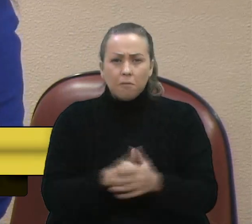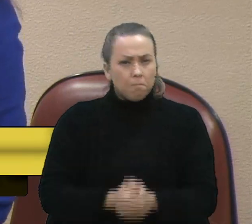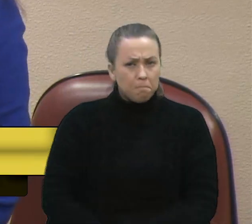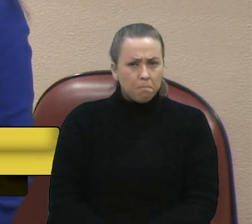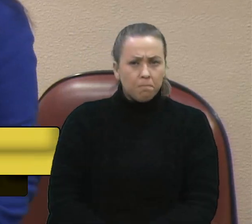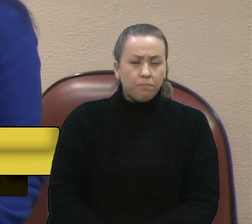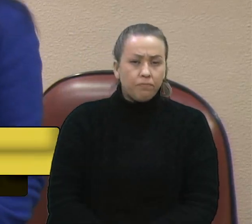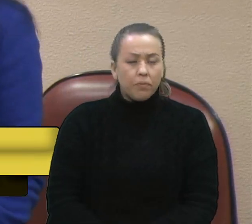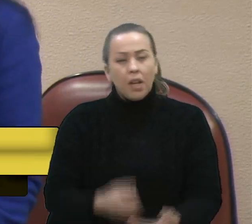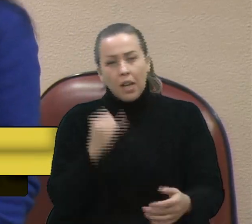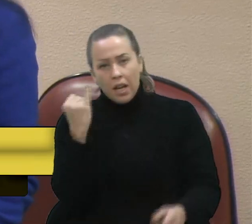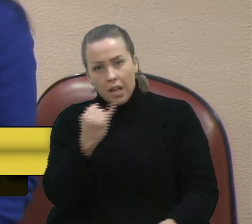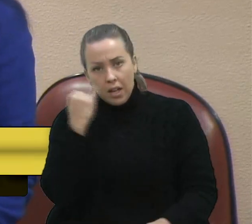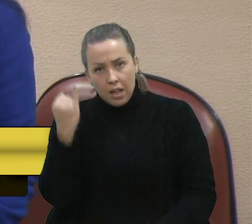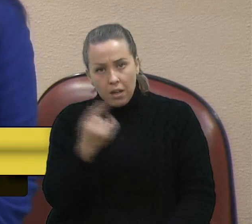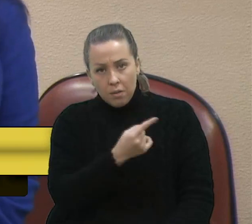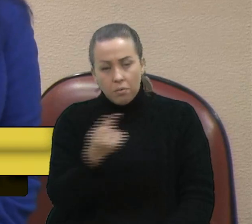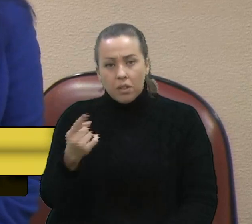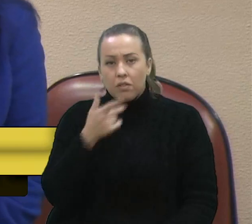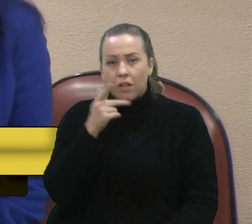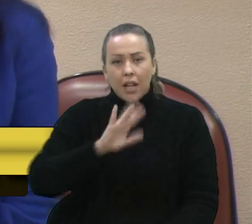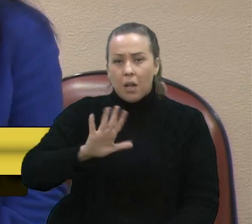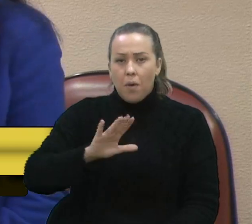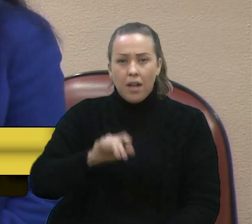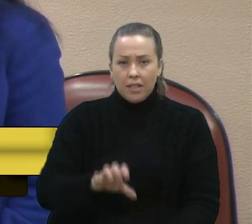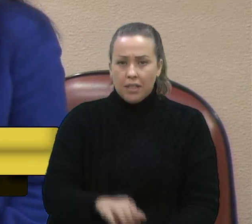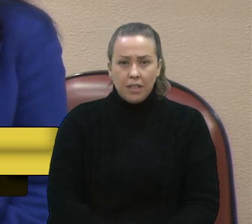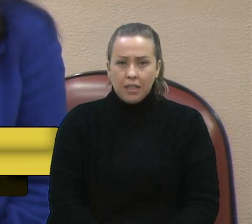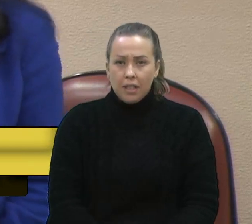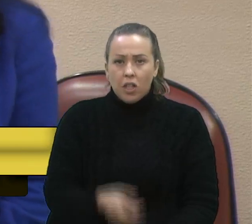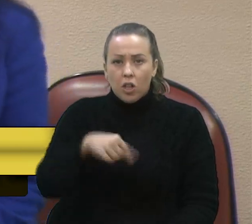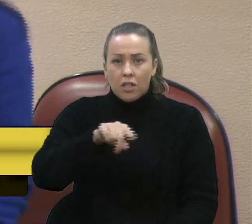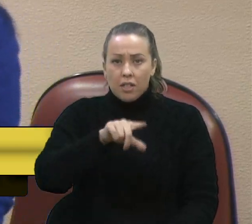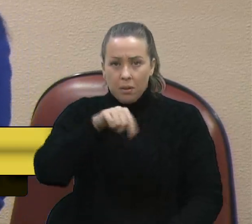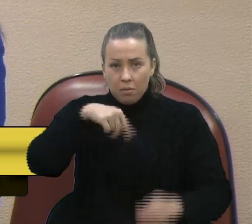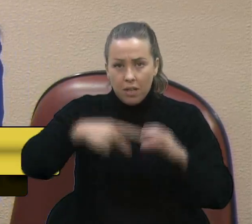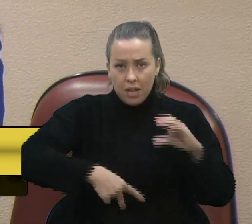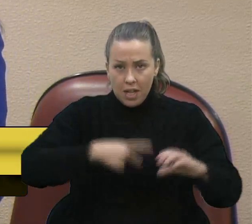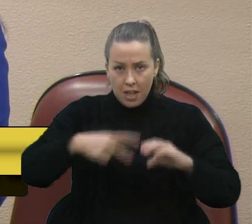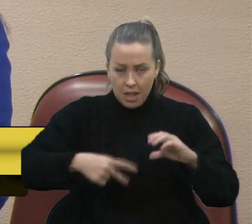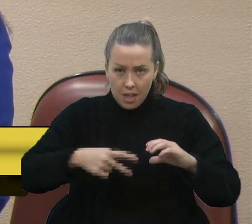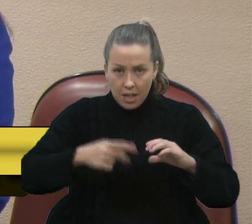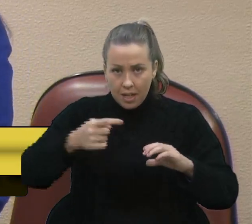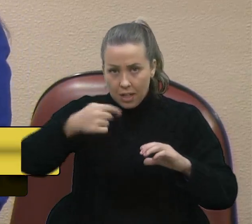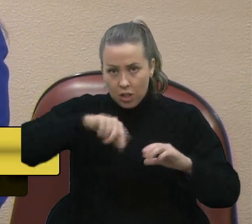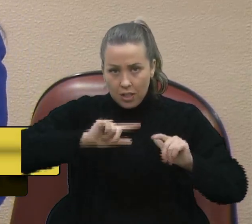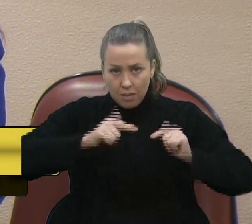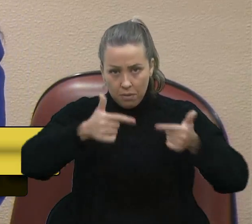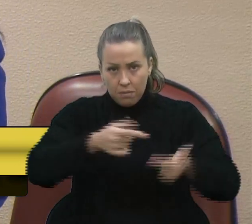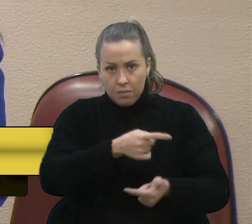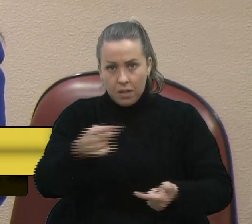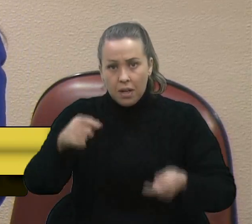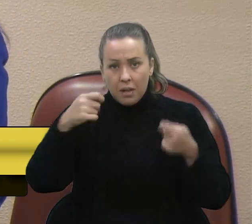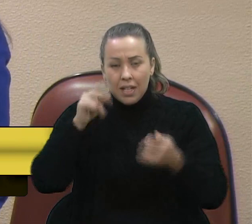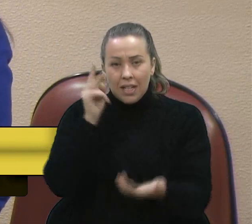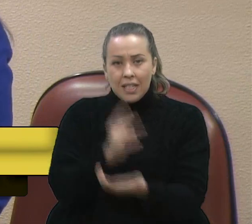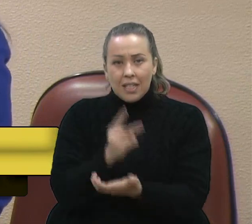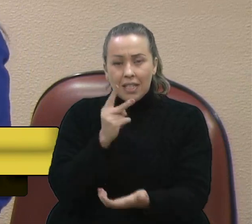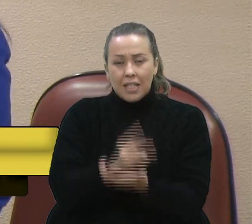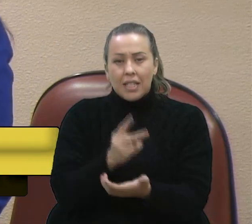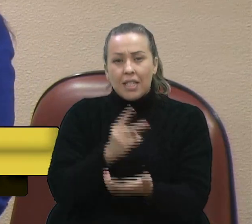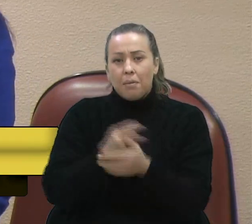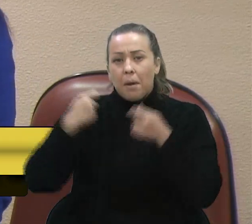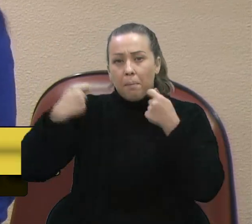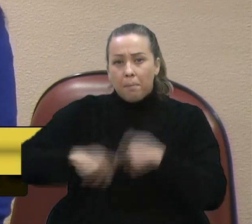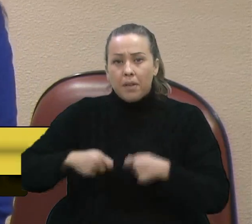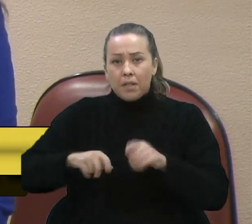É importante que a gente ressalte que não é bem assim. Nós estamos numa casa legislativa, a gente precisa sempre bater na necessidade